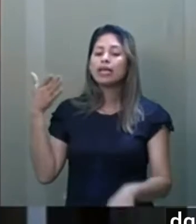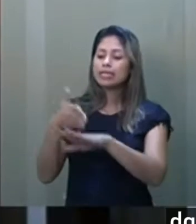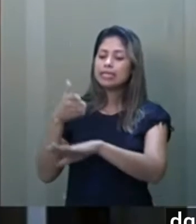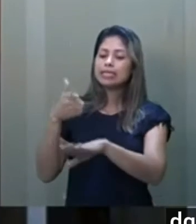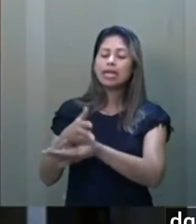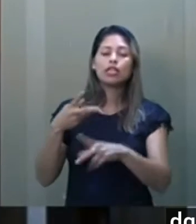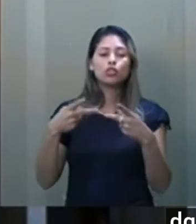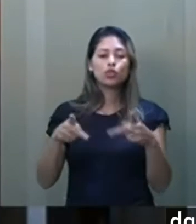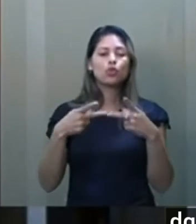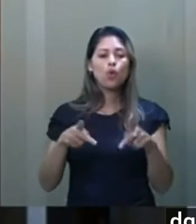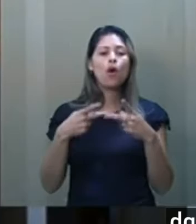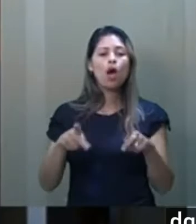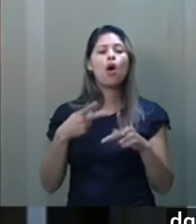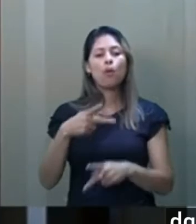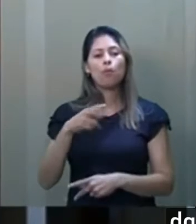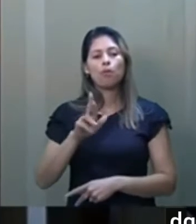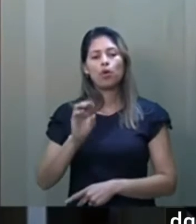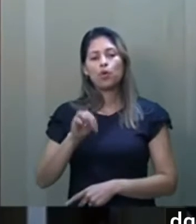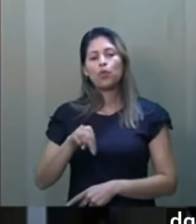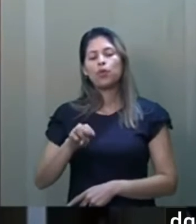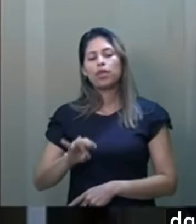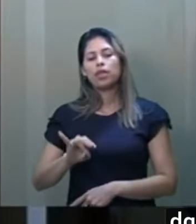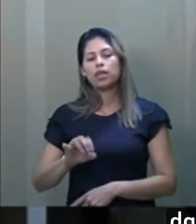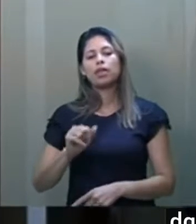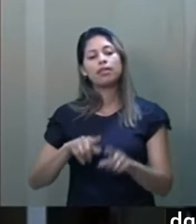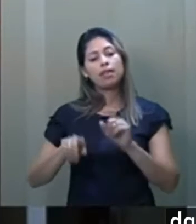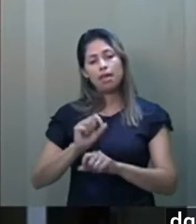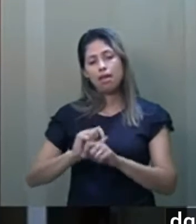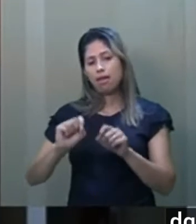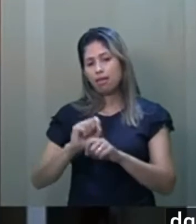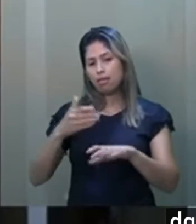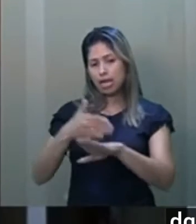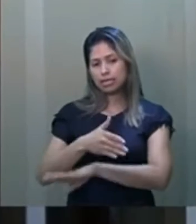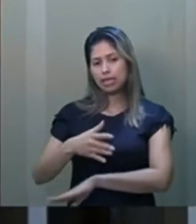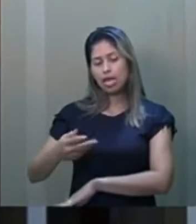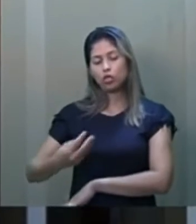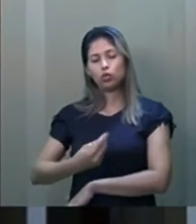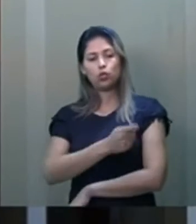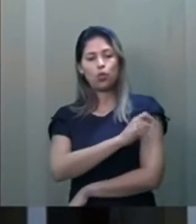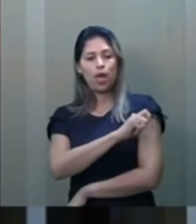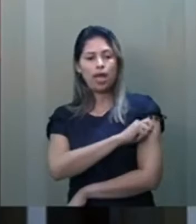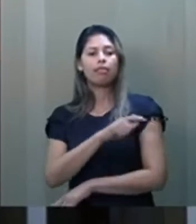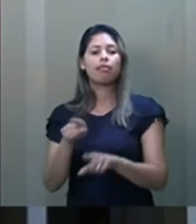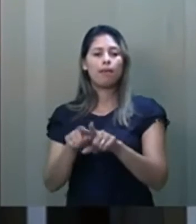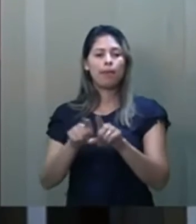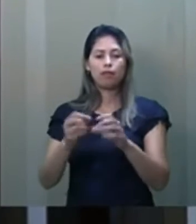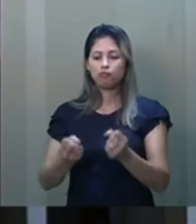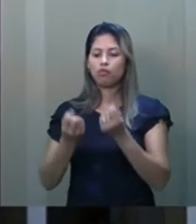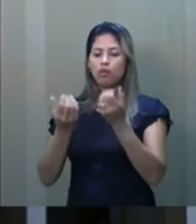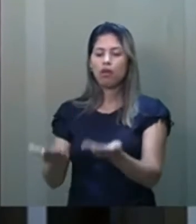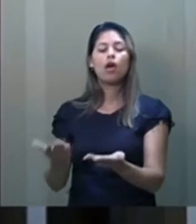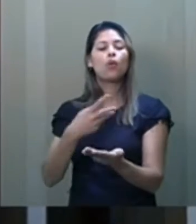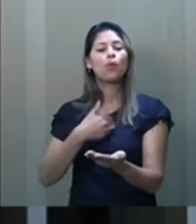dando credibilidade à declaração dos estudantes e, além disso, dando condições para que o governo